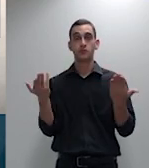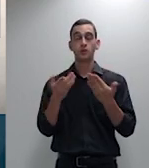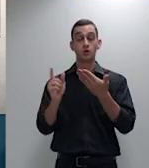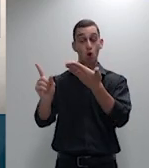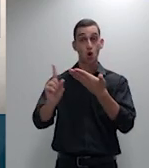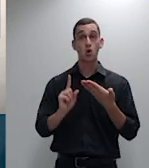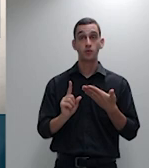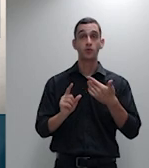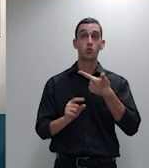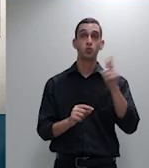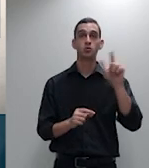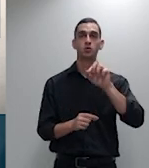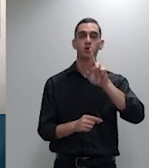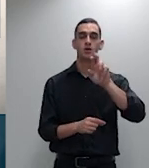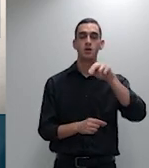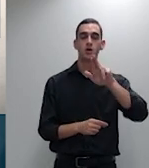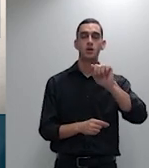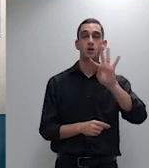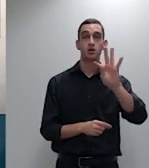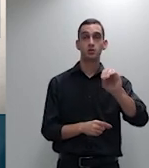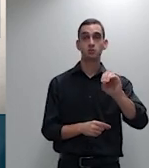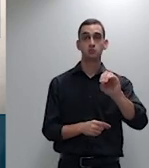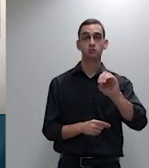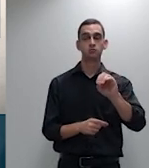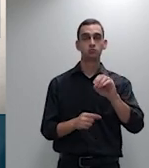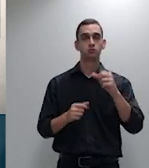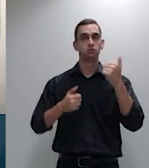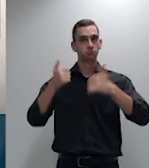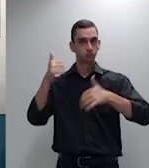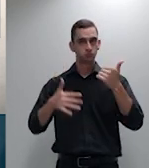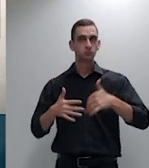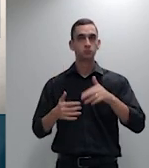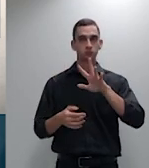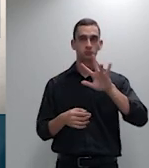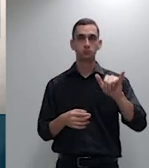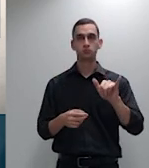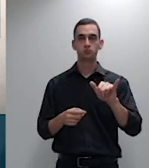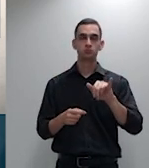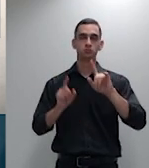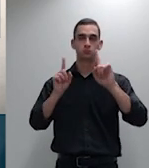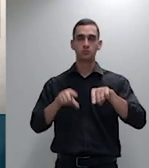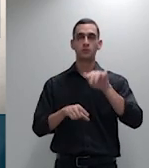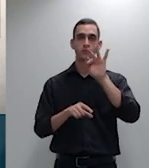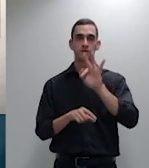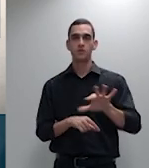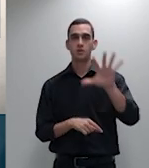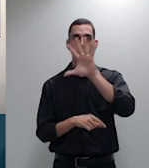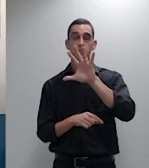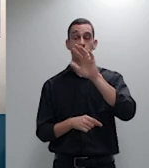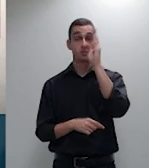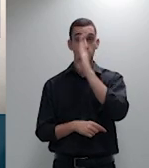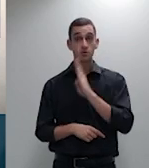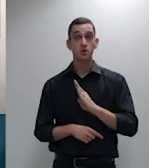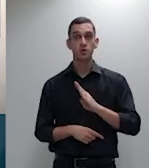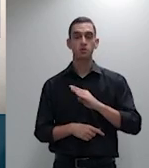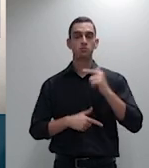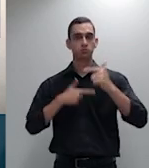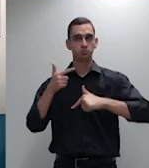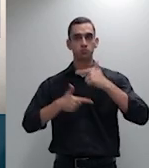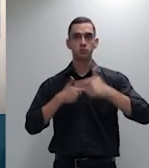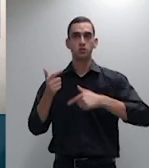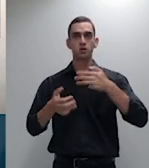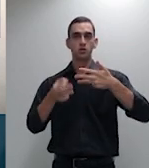Abreu pela Federação Nacional dos Trabalhadores do Judiciário Federal e Ministério Público da União